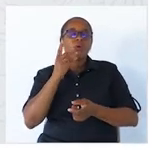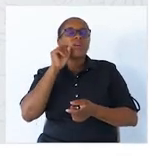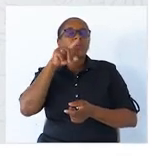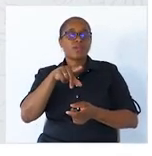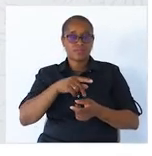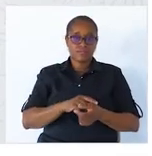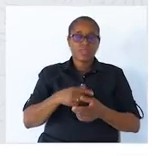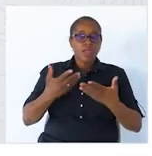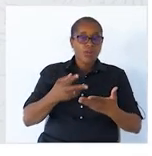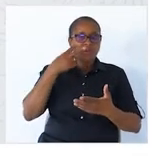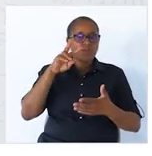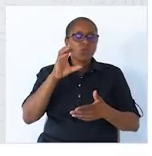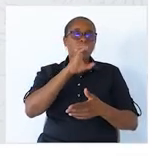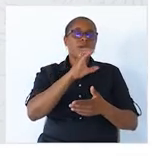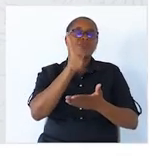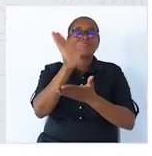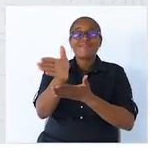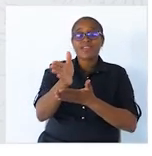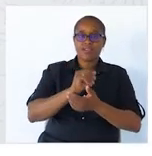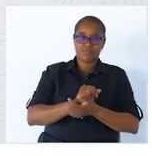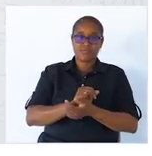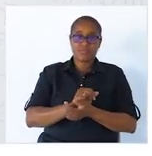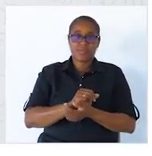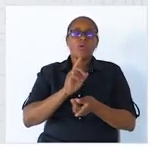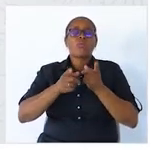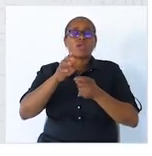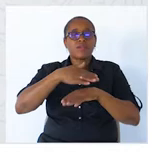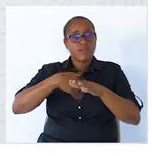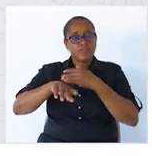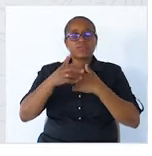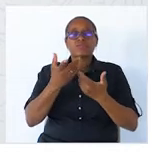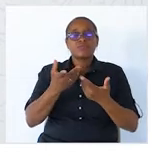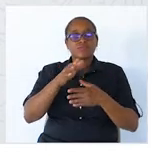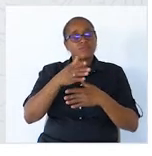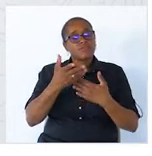Agora vejamos para encontrar o complemento indireto. O que é que vamos fazer?